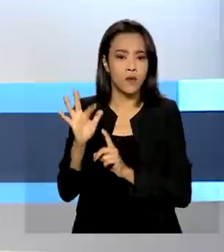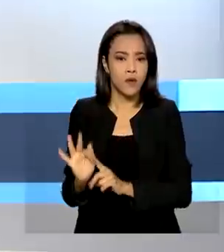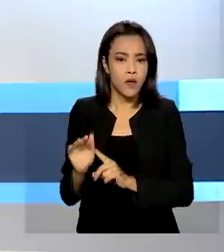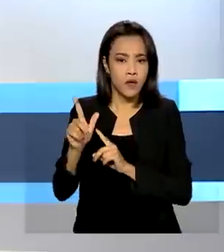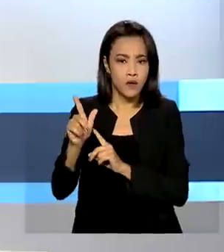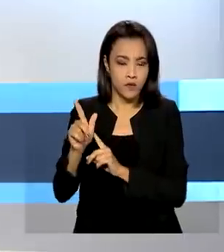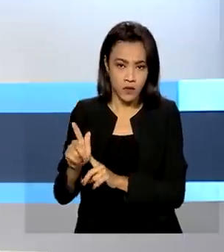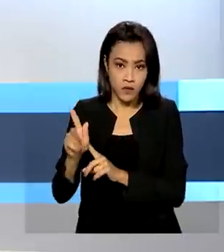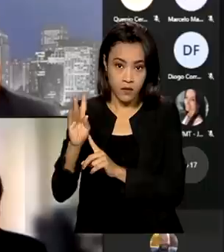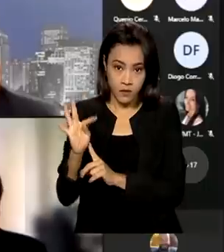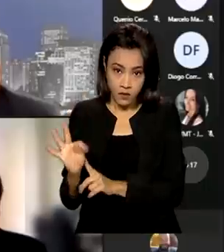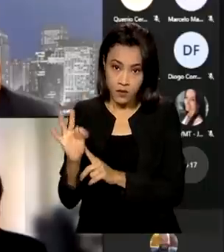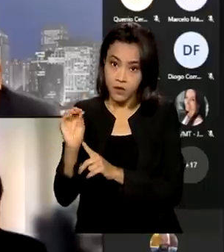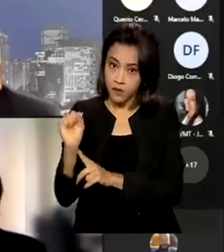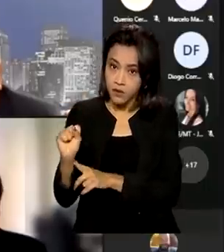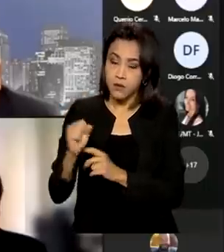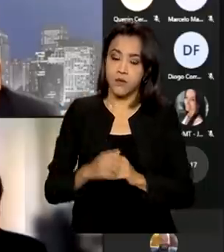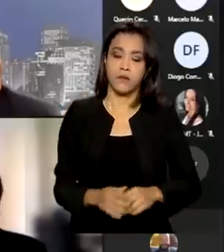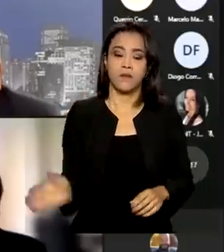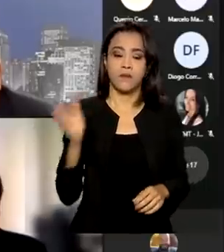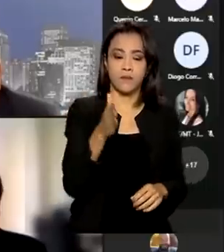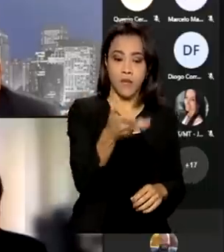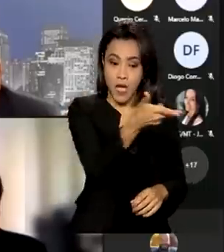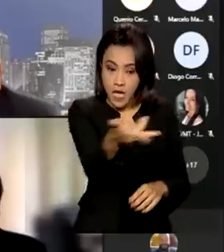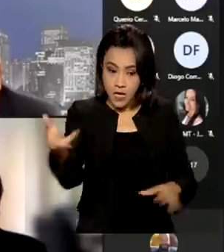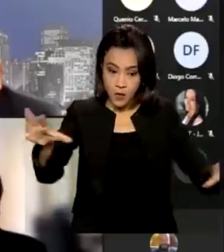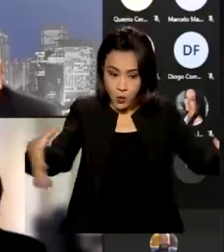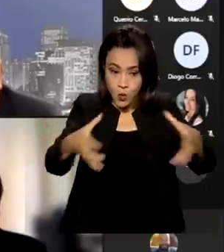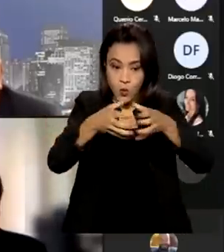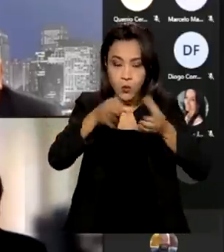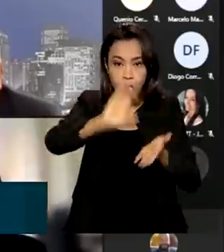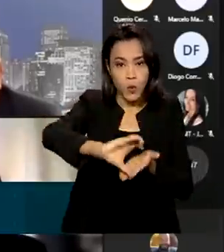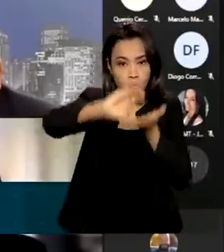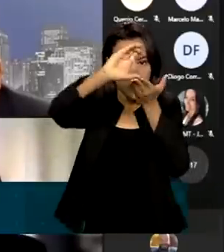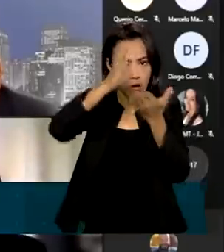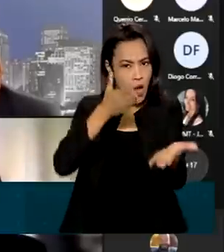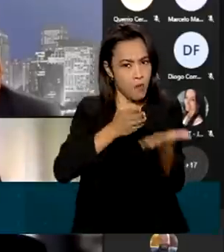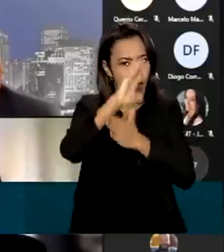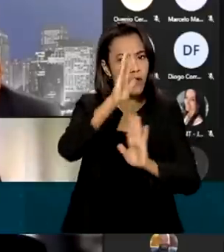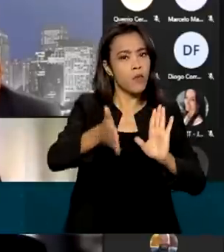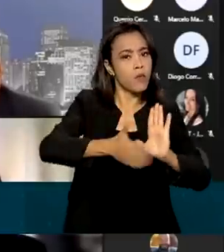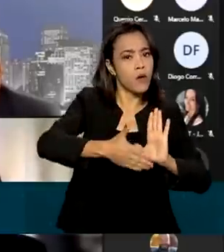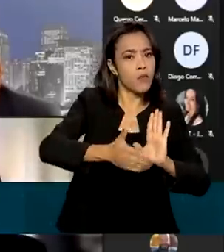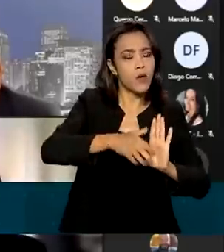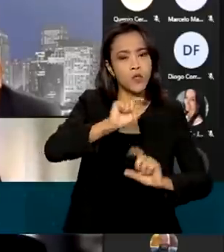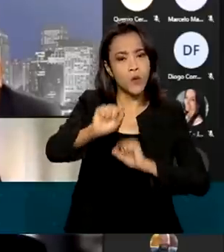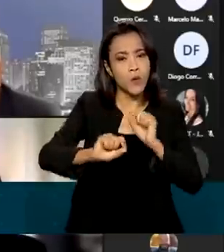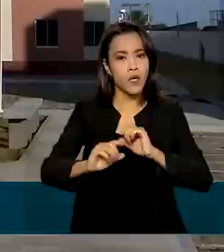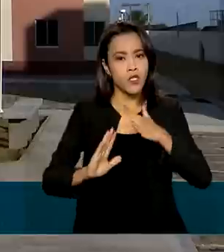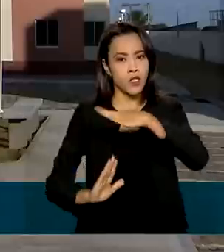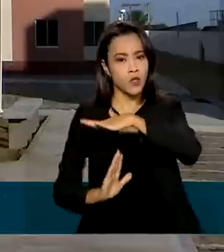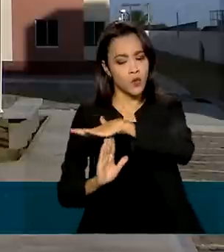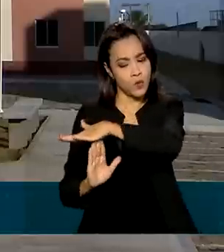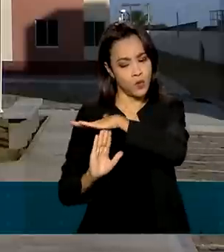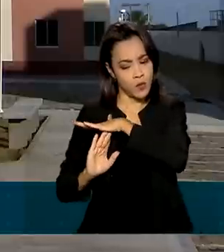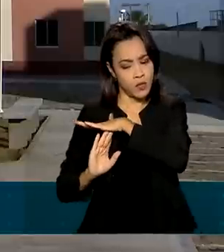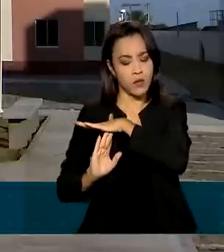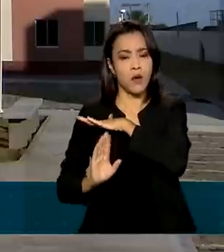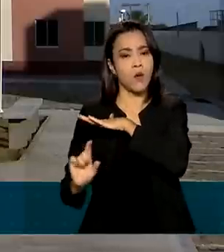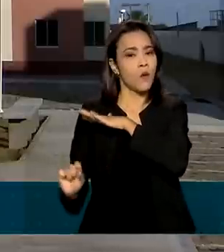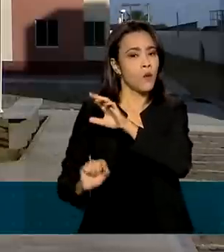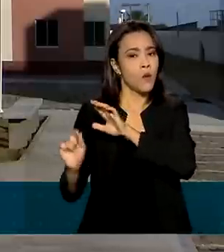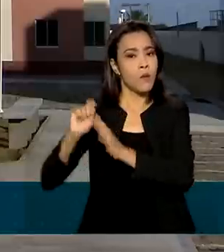Tempo de Serviço. O Conselho do FGTS aprovou propostas de suspensão temporária de pagamentos